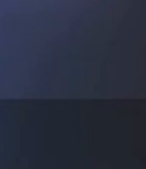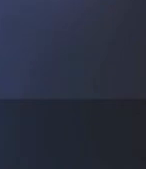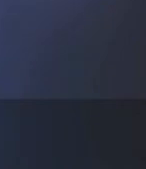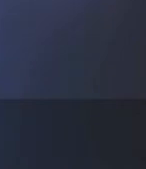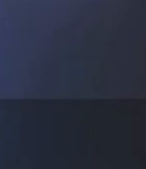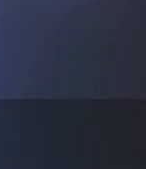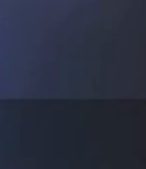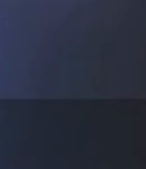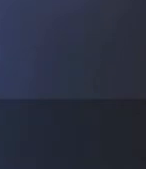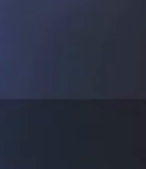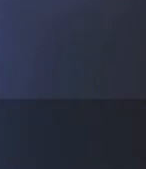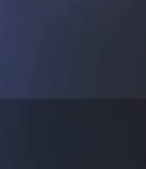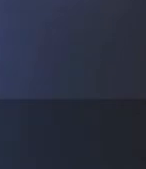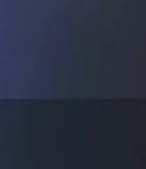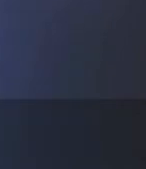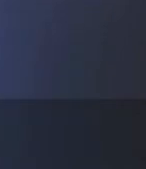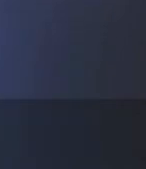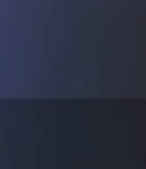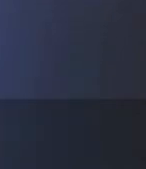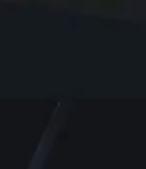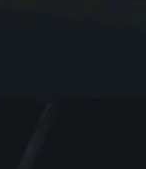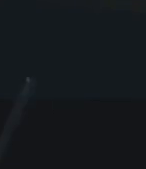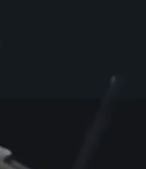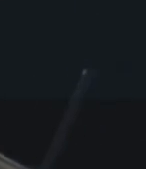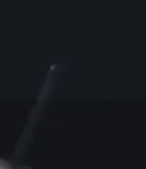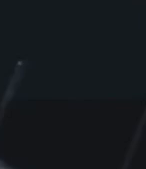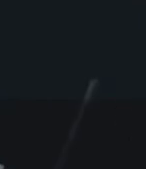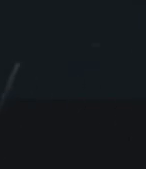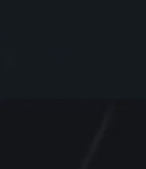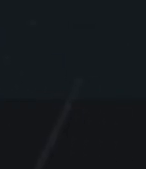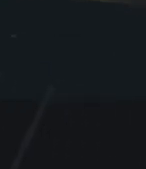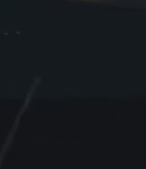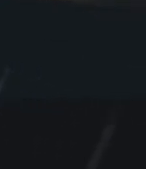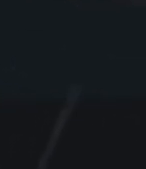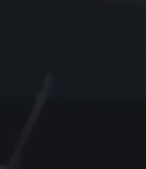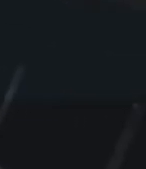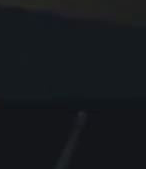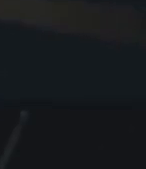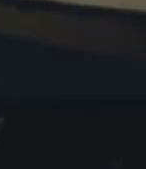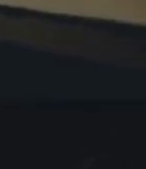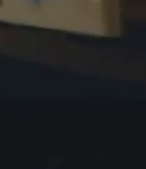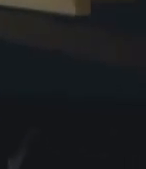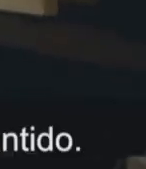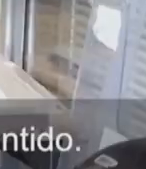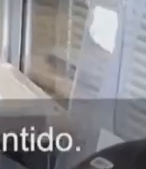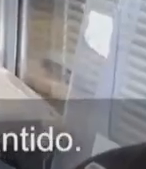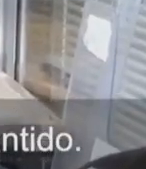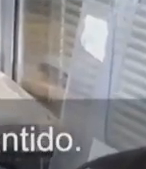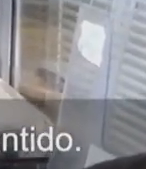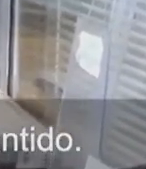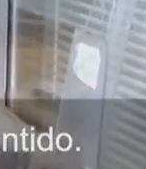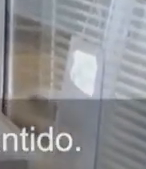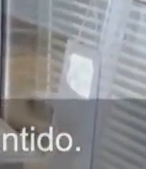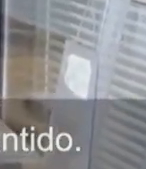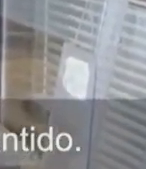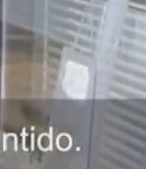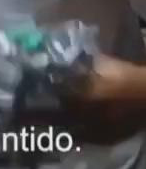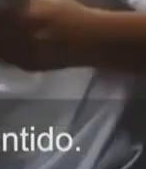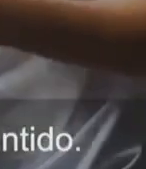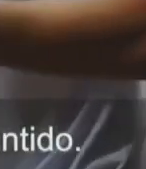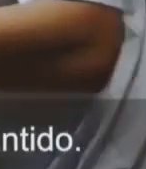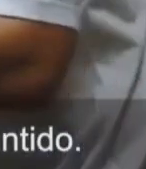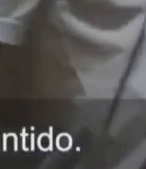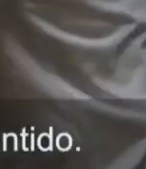oportunidade aos que buscam talentos. As empresas parceiras do CIE acreditam que a educação é um